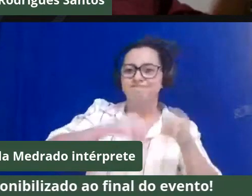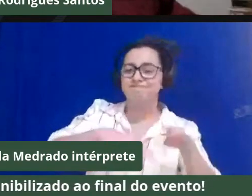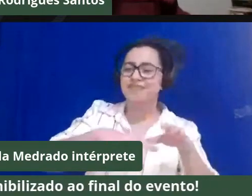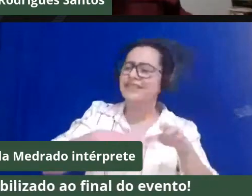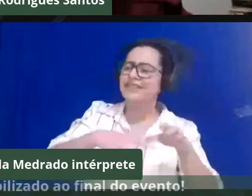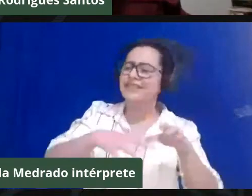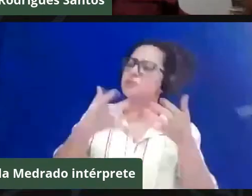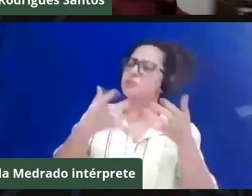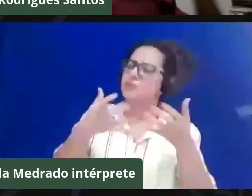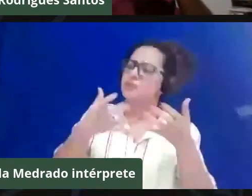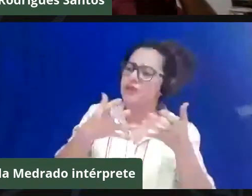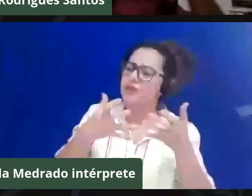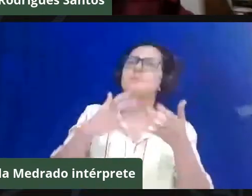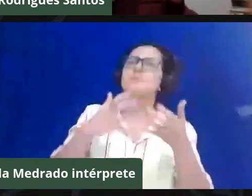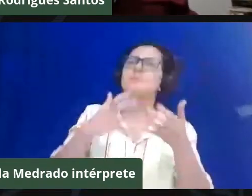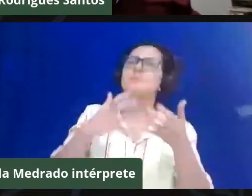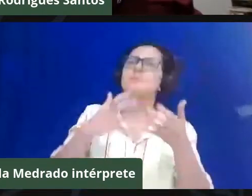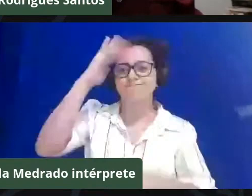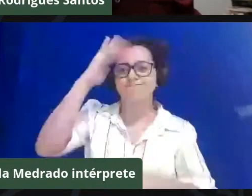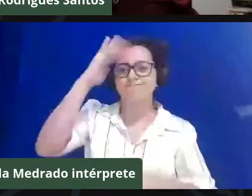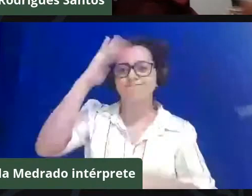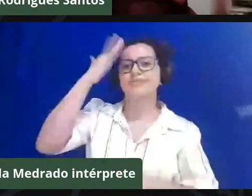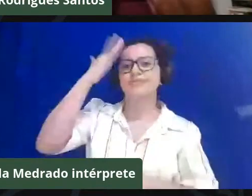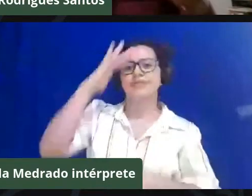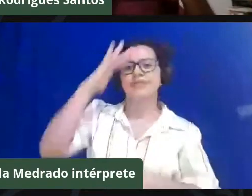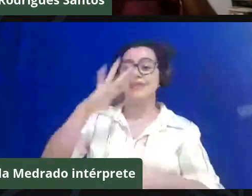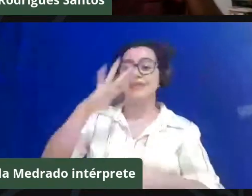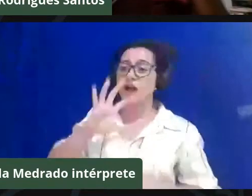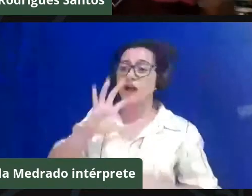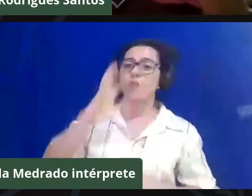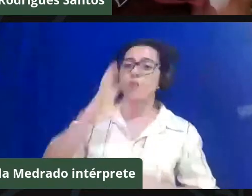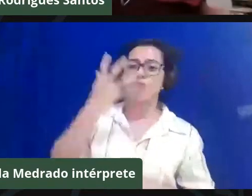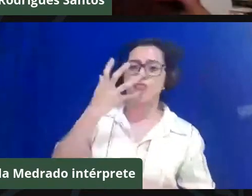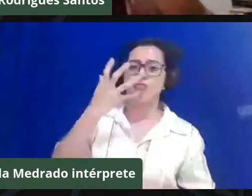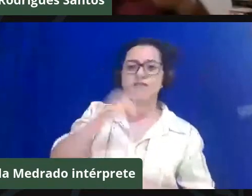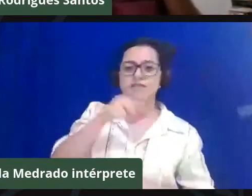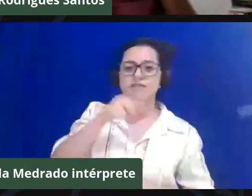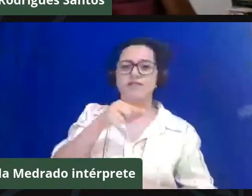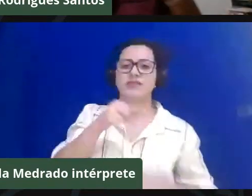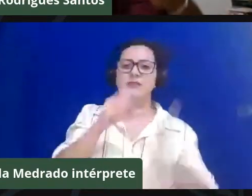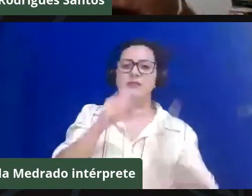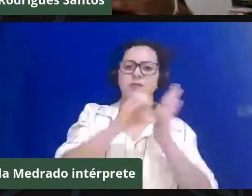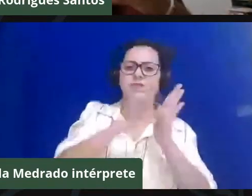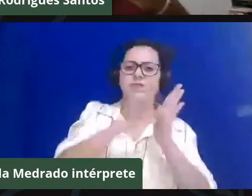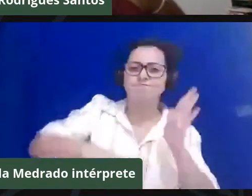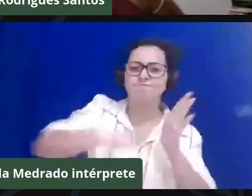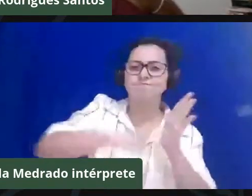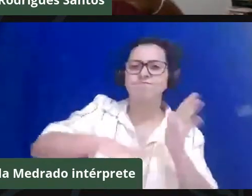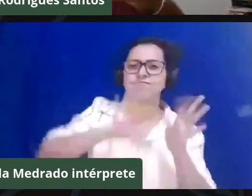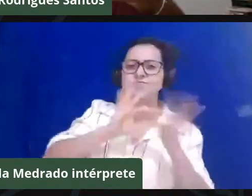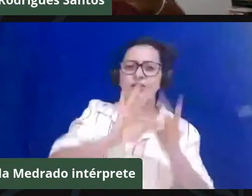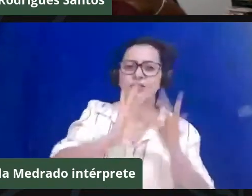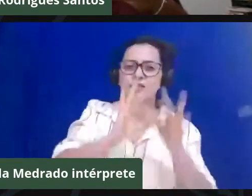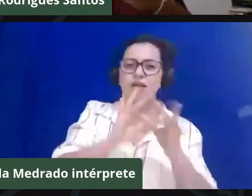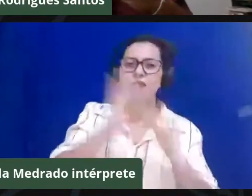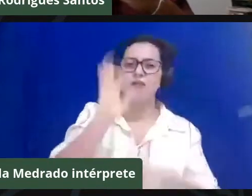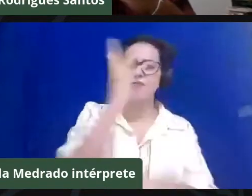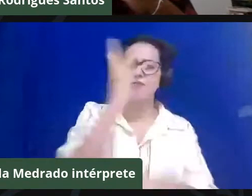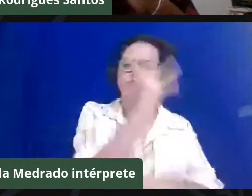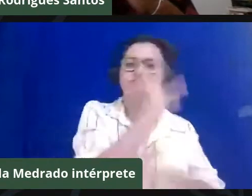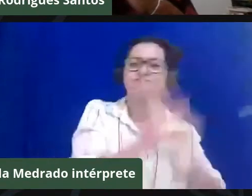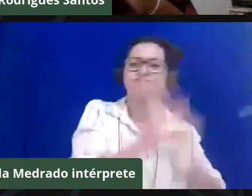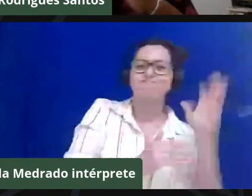acontece nesse território com essa relação com a natureza, uma relação simbiótica, uma relação com meio ambiente, né,